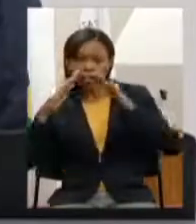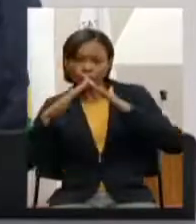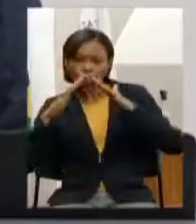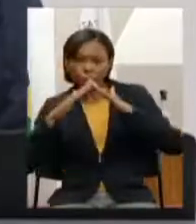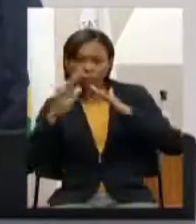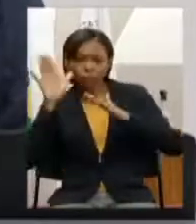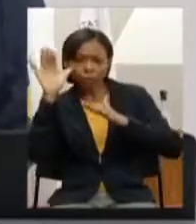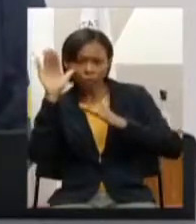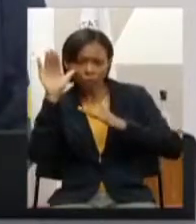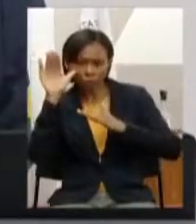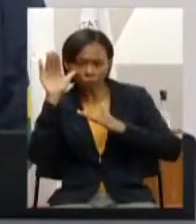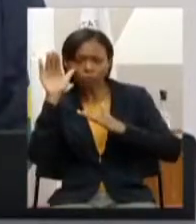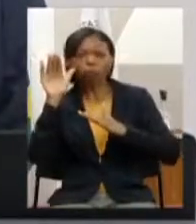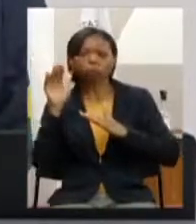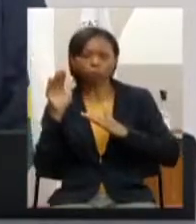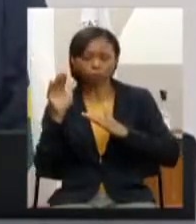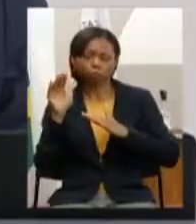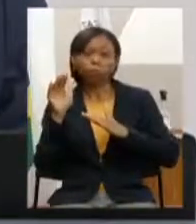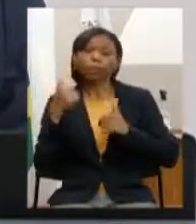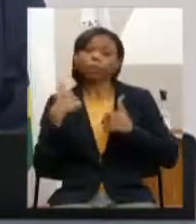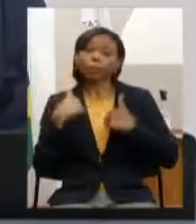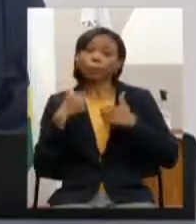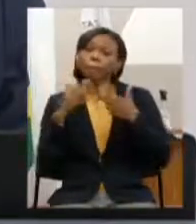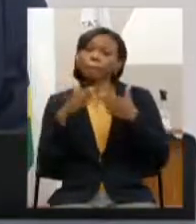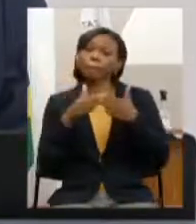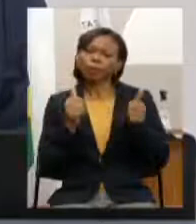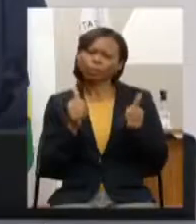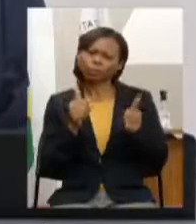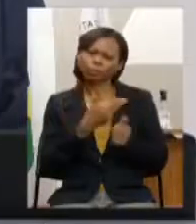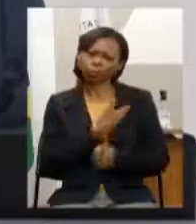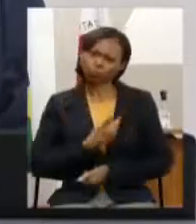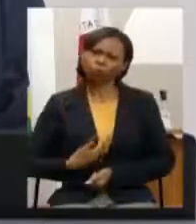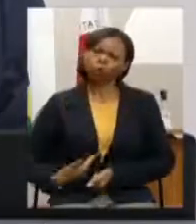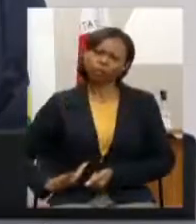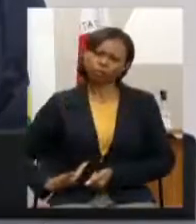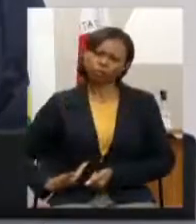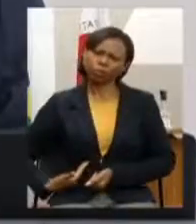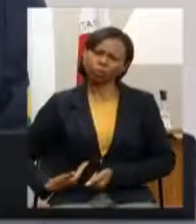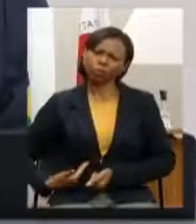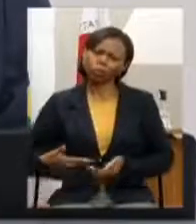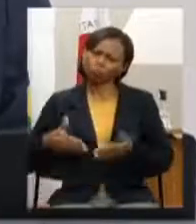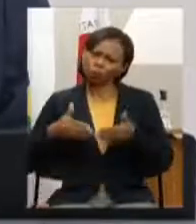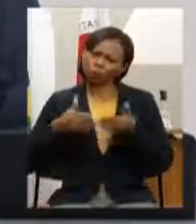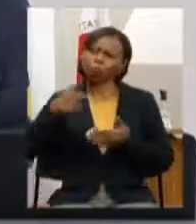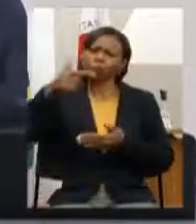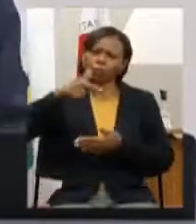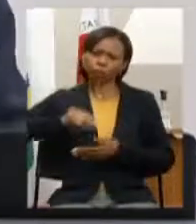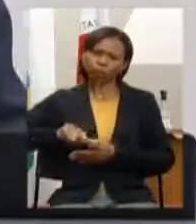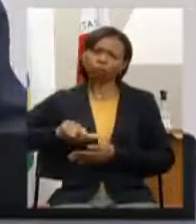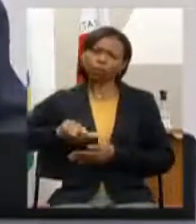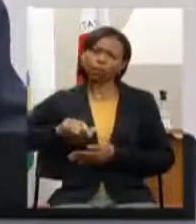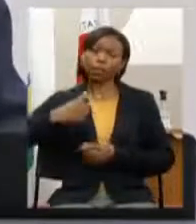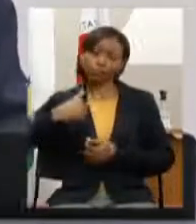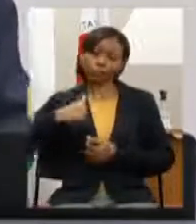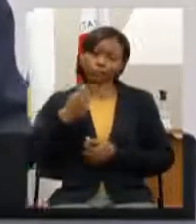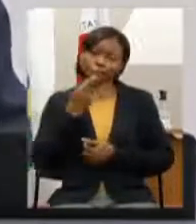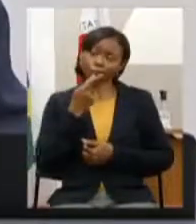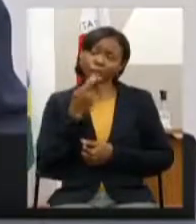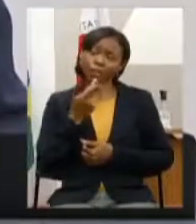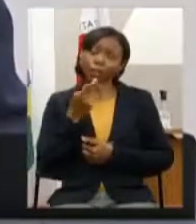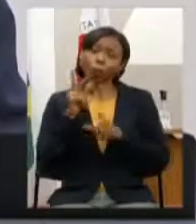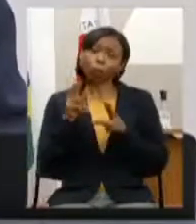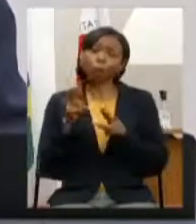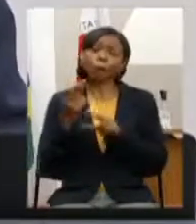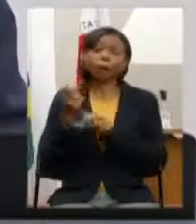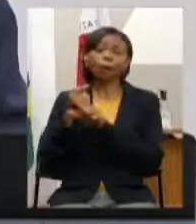vendo em casa e solicito ao governo mais uma vez fiz essa fala parecida há outros anos